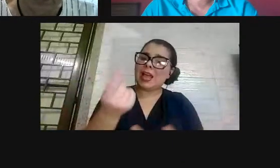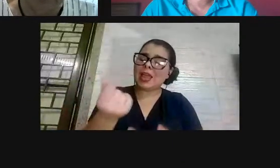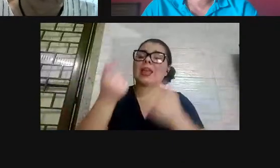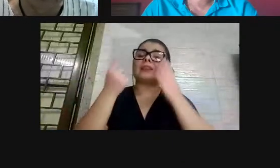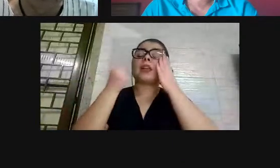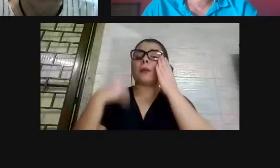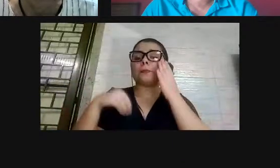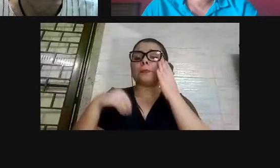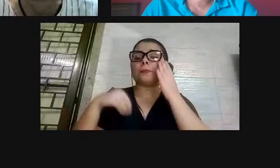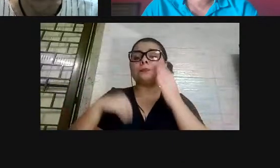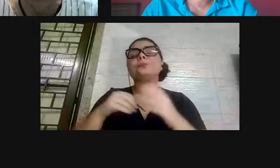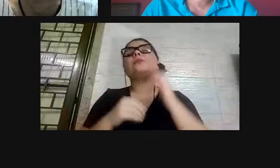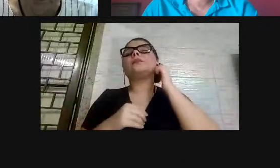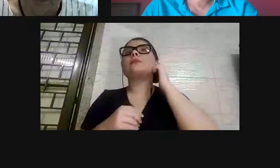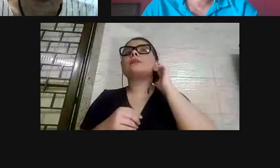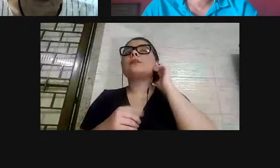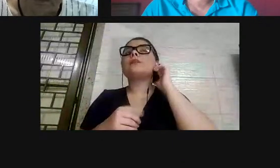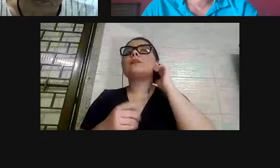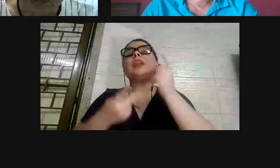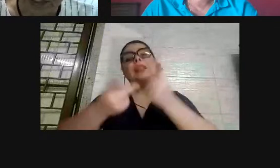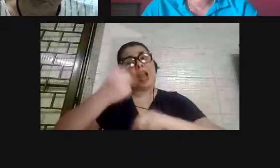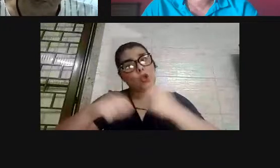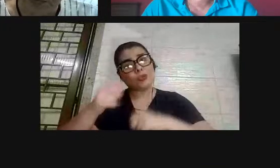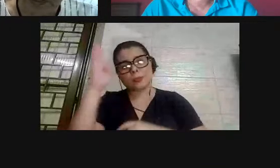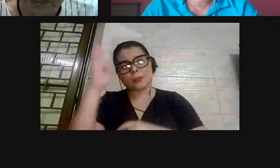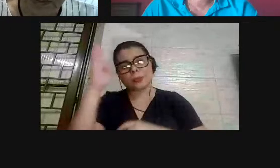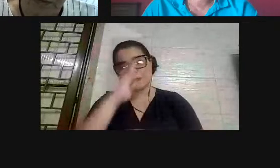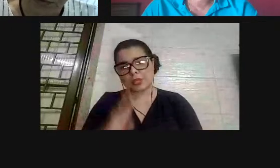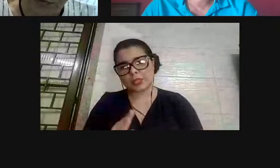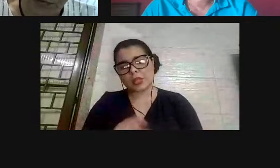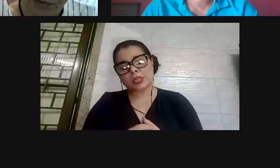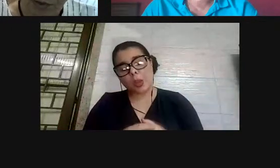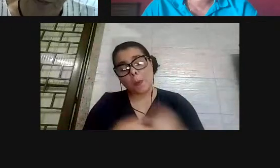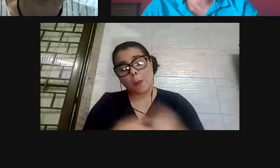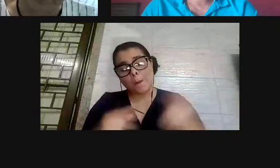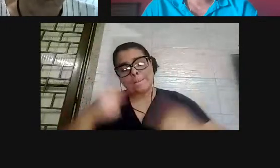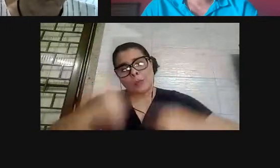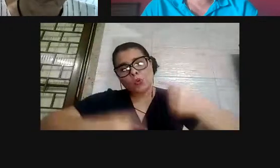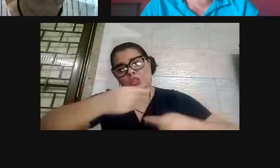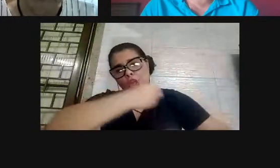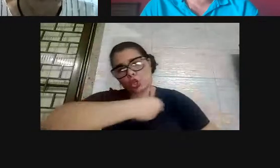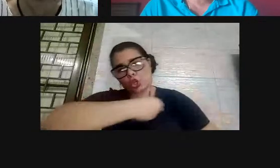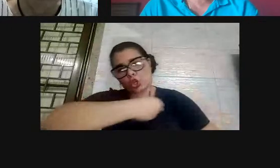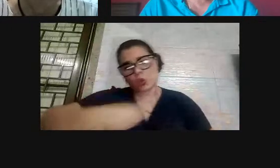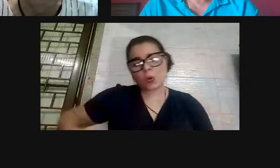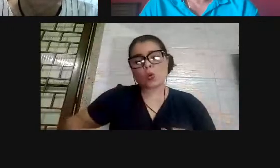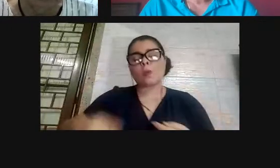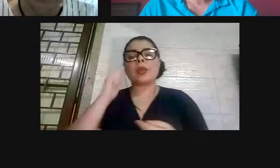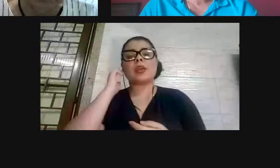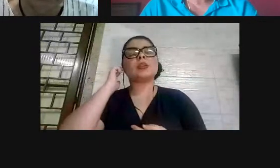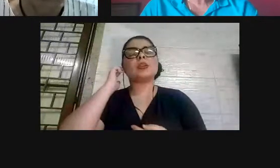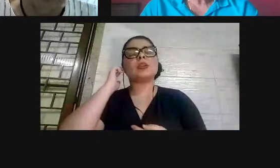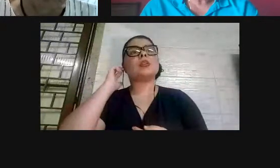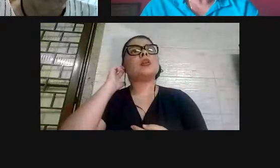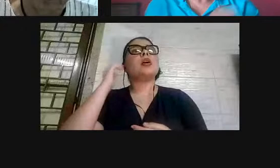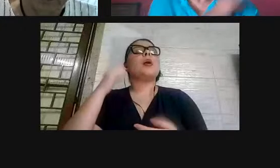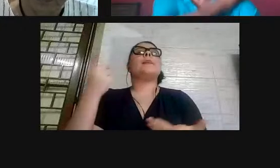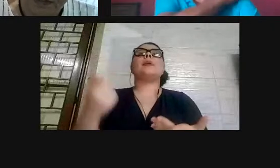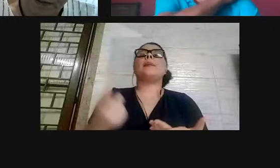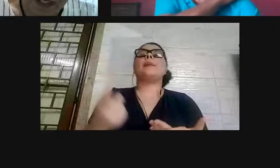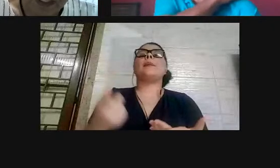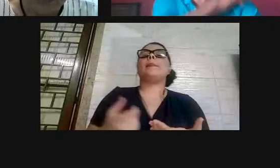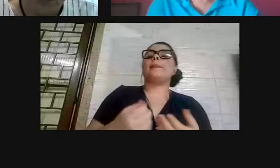da indústria nacional, da economia nacional, políticas públicas de construção de obras públicas, pontes, estradas,